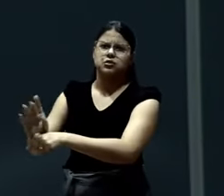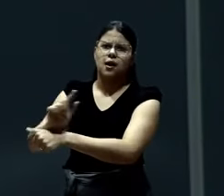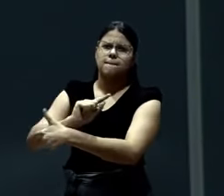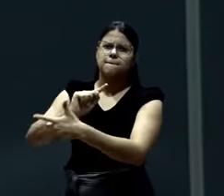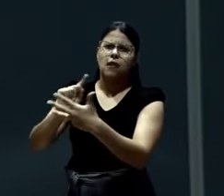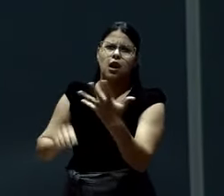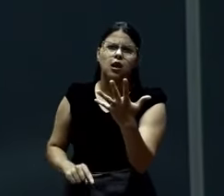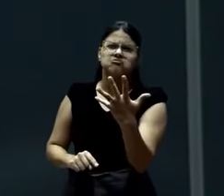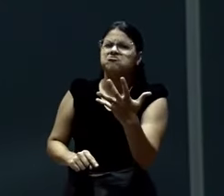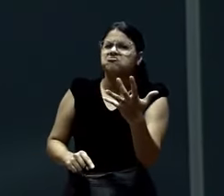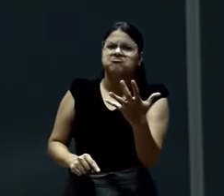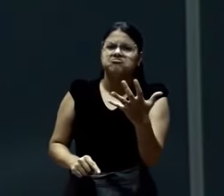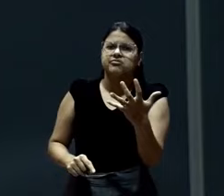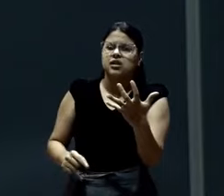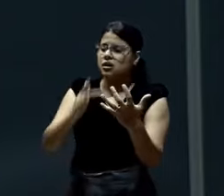do seu lado.